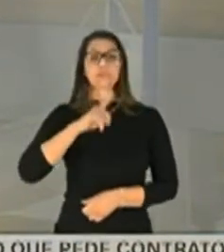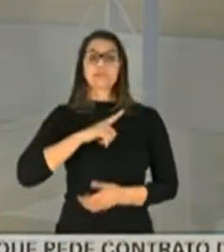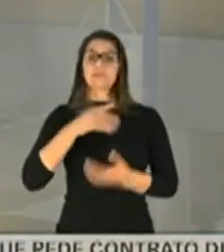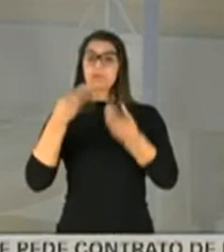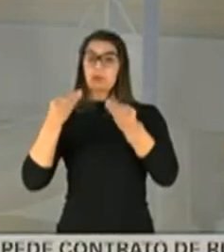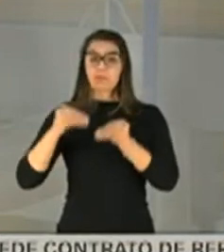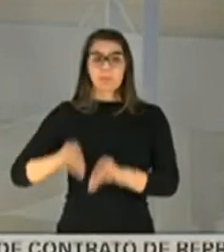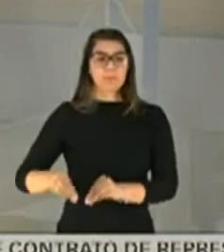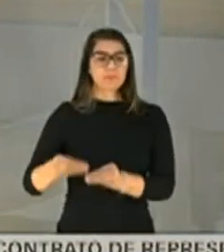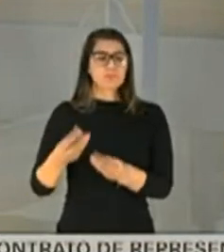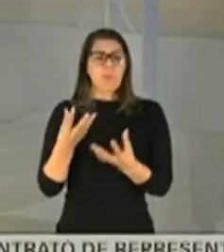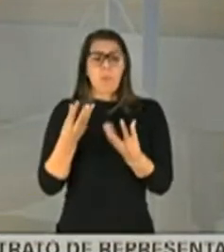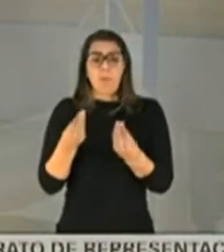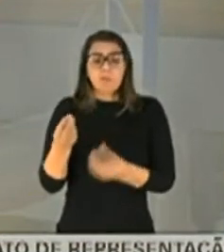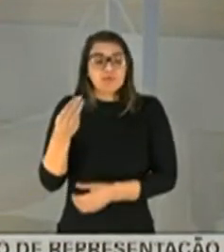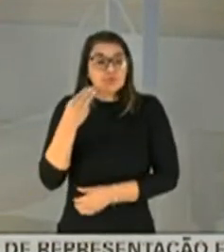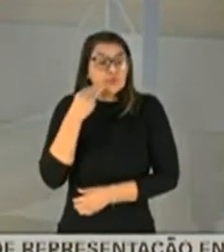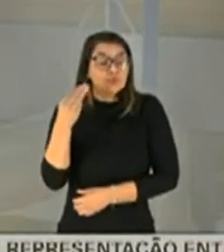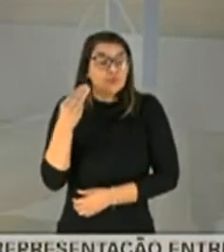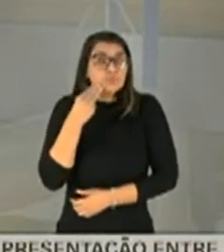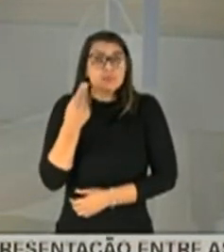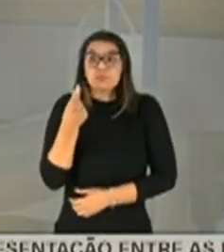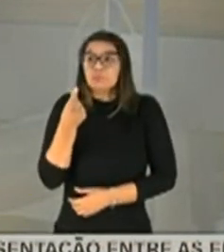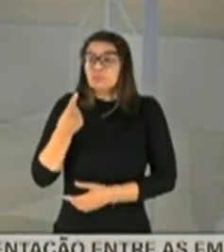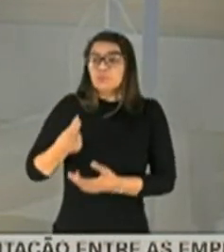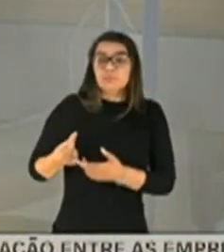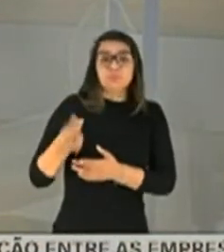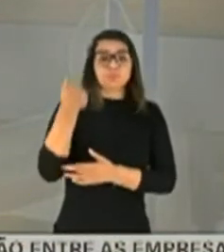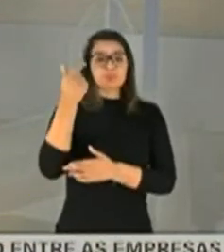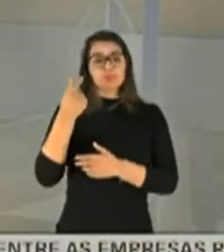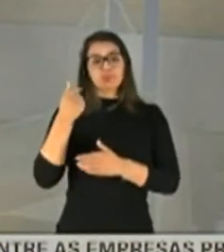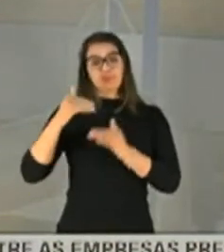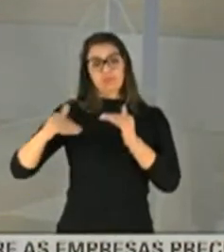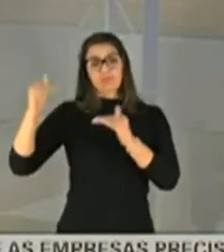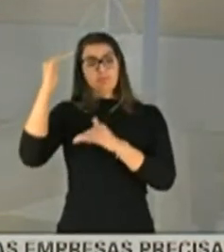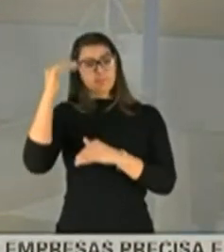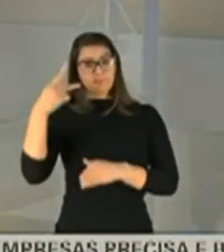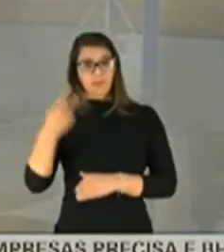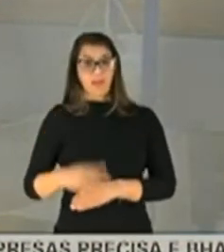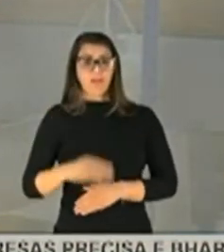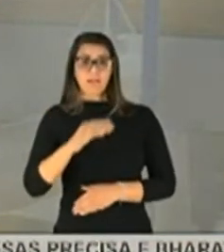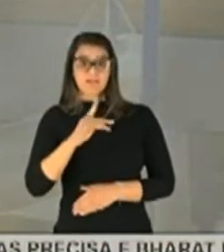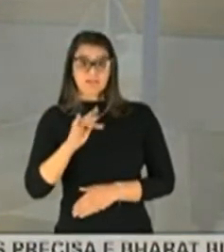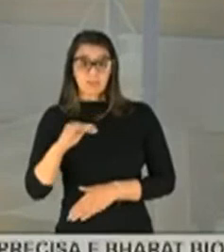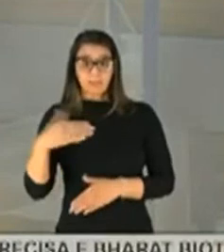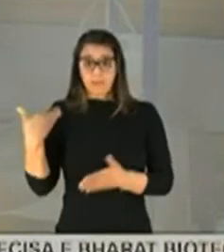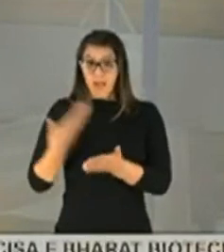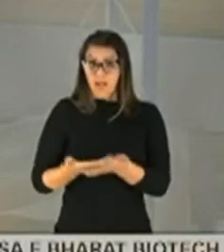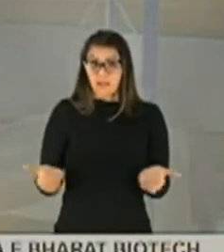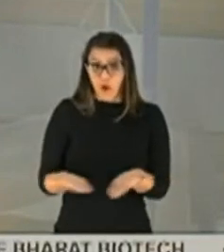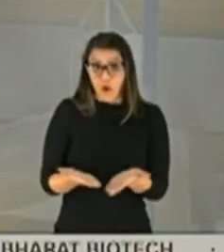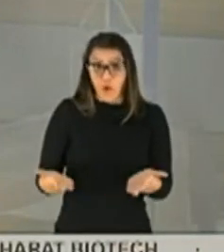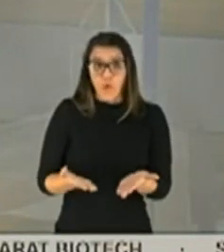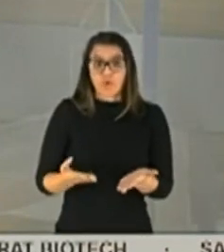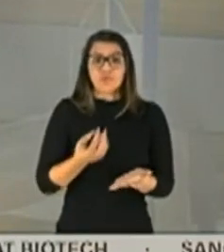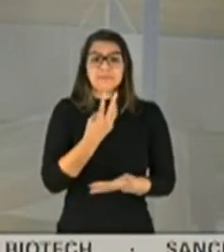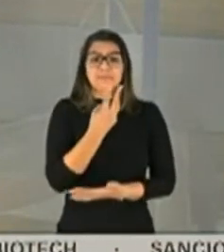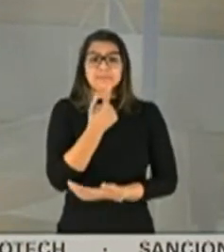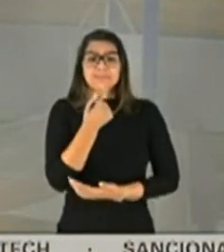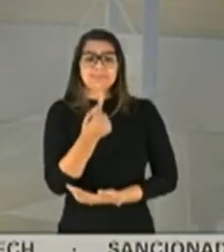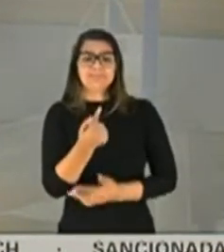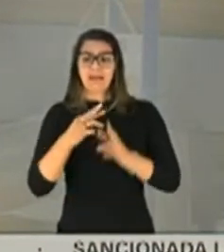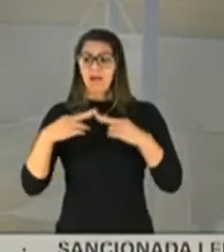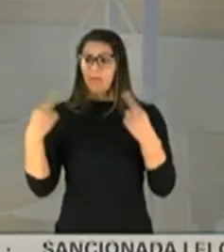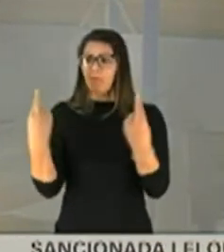multimilionários e que essa CPI, até agora, depois de 37 sessões,